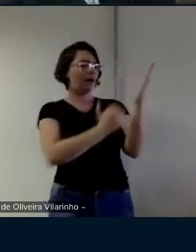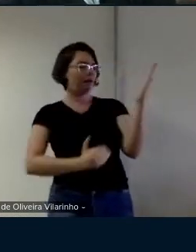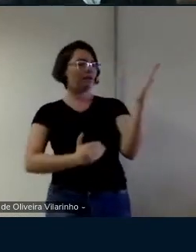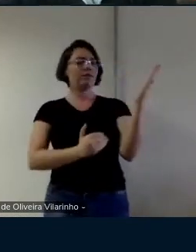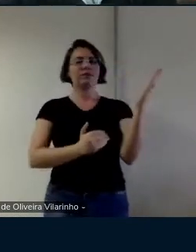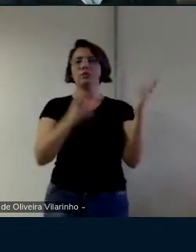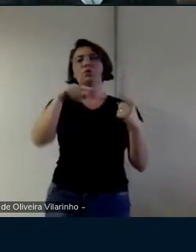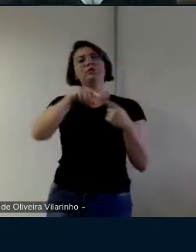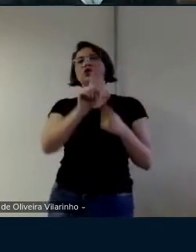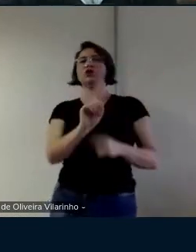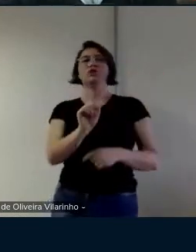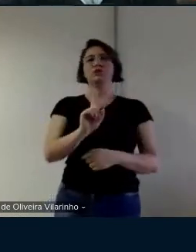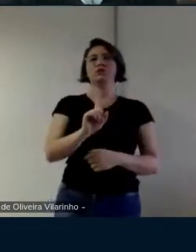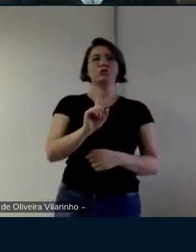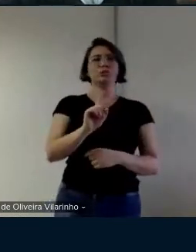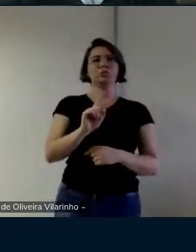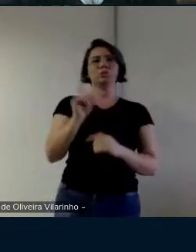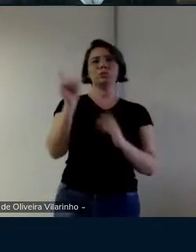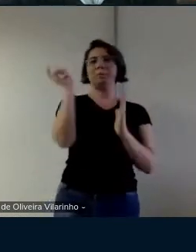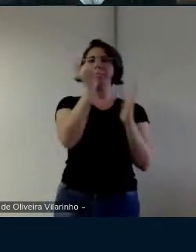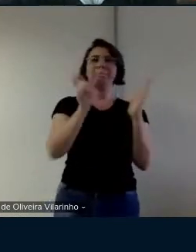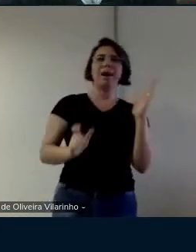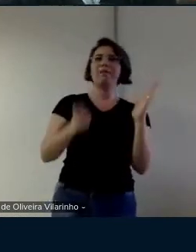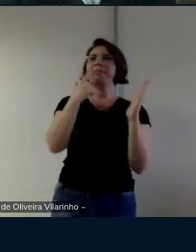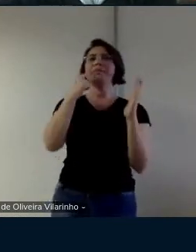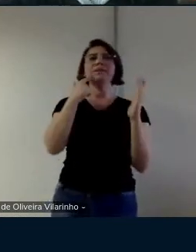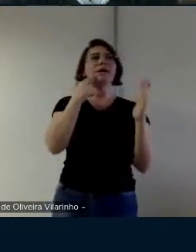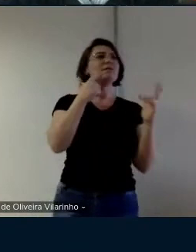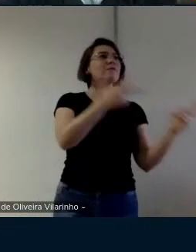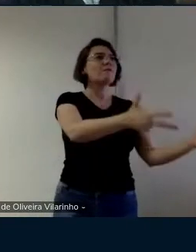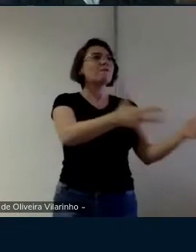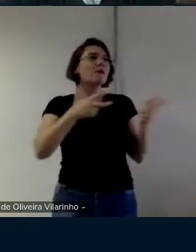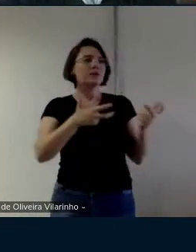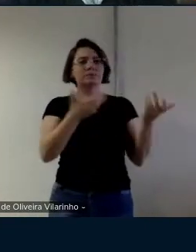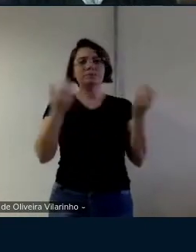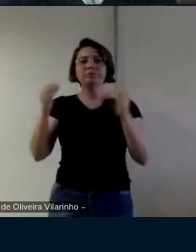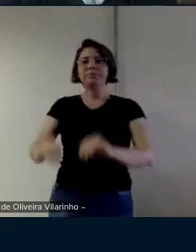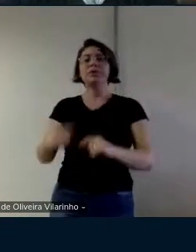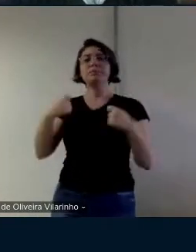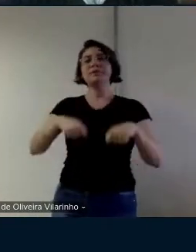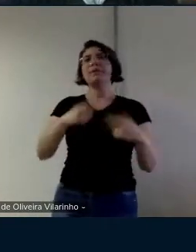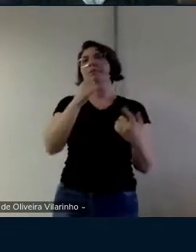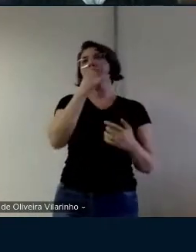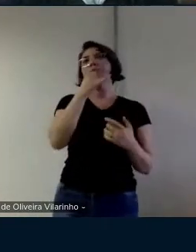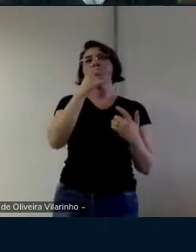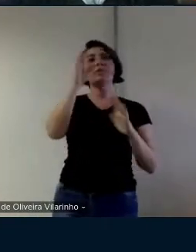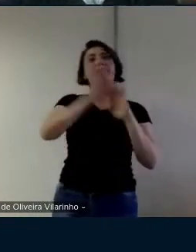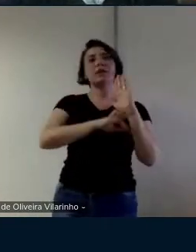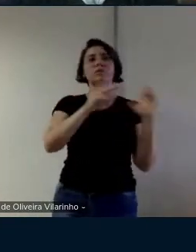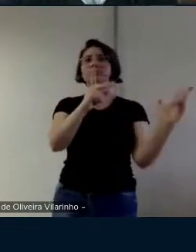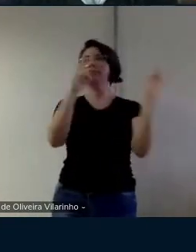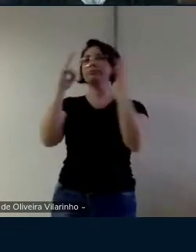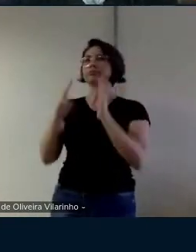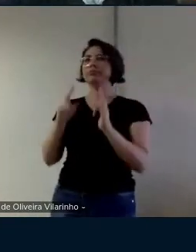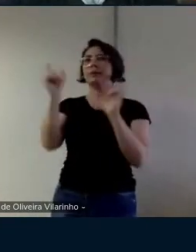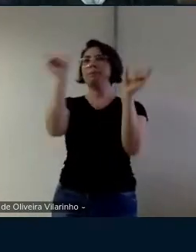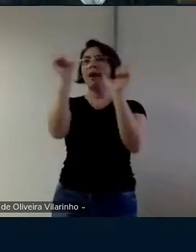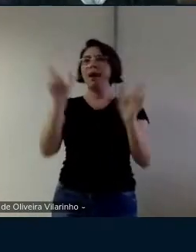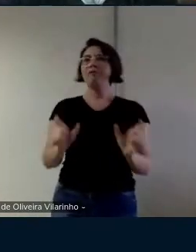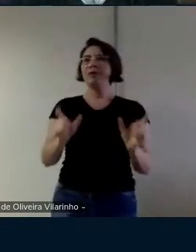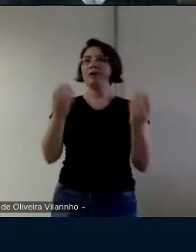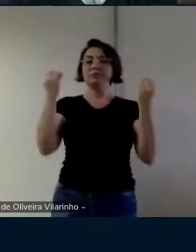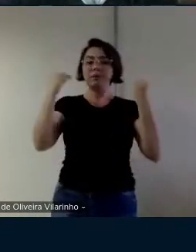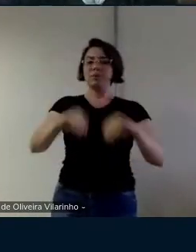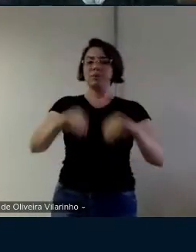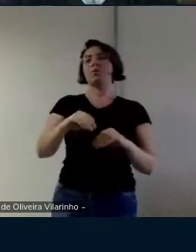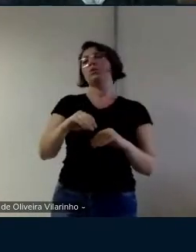que eu falei pra ela a gente vai ter de tirar essas palavras de algum lugar e vai ter de ter um texto foi Ingrid a gente conversou sobre isso então se deu essa impressão